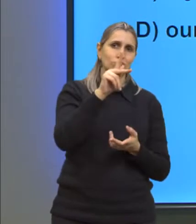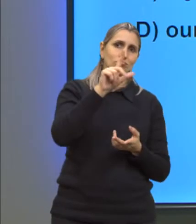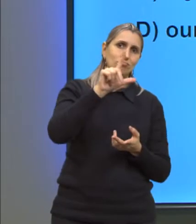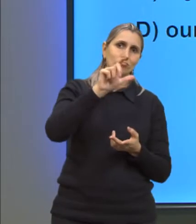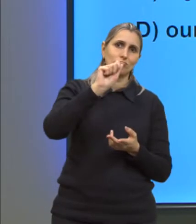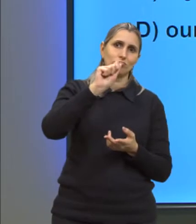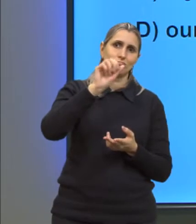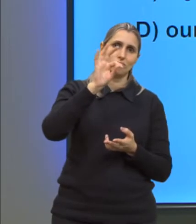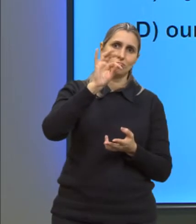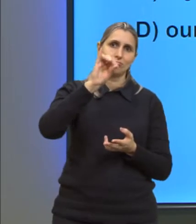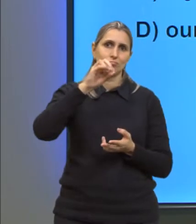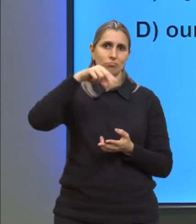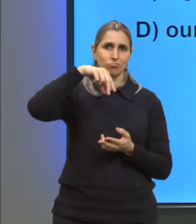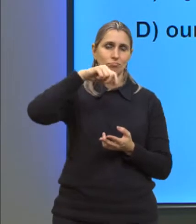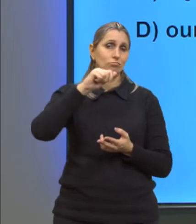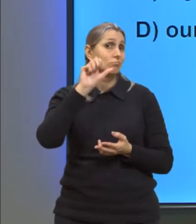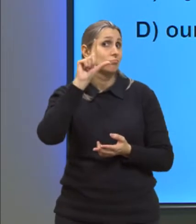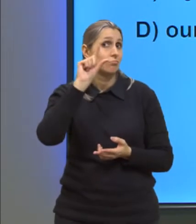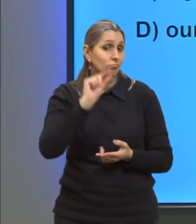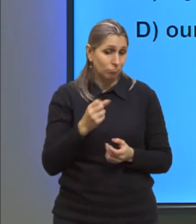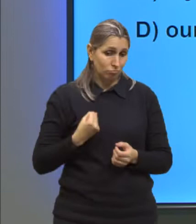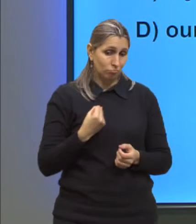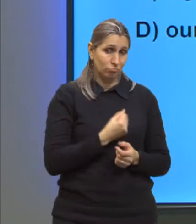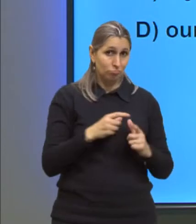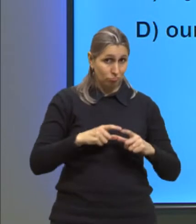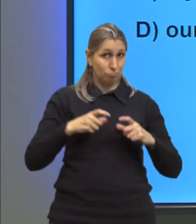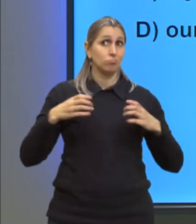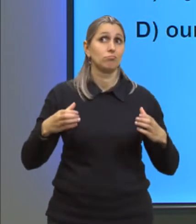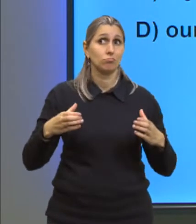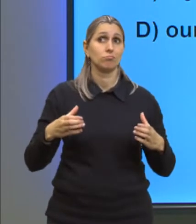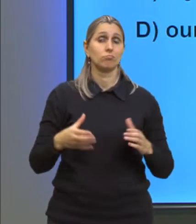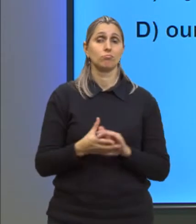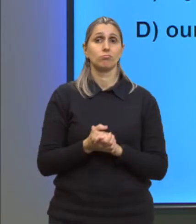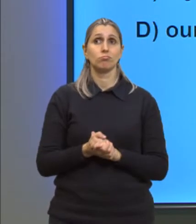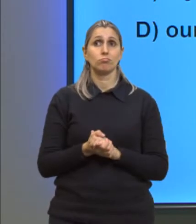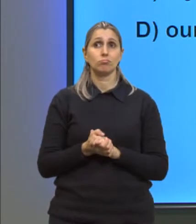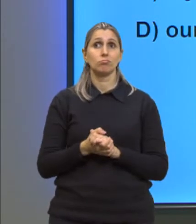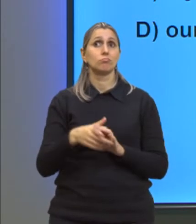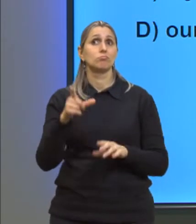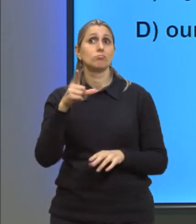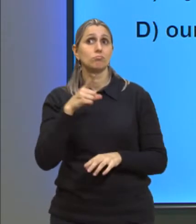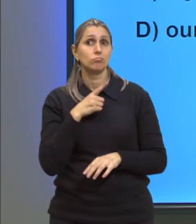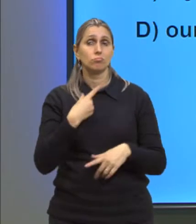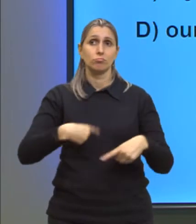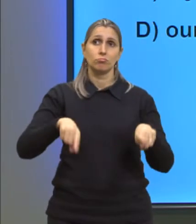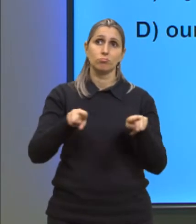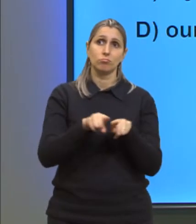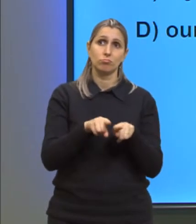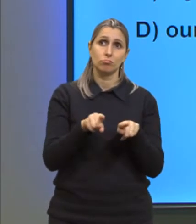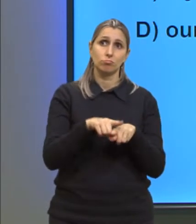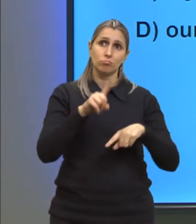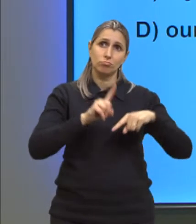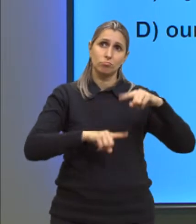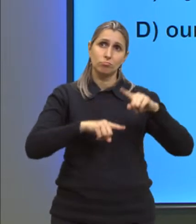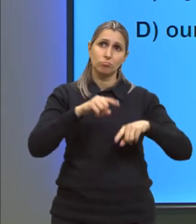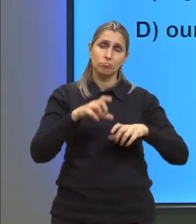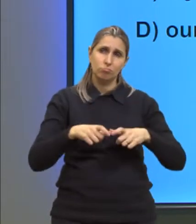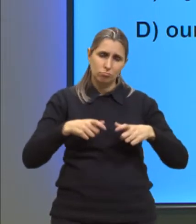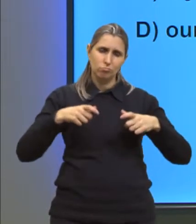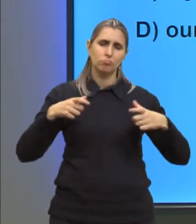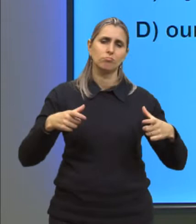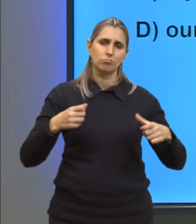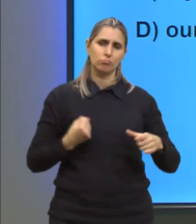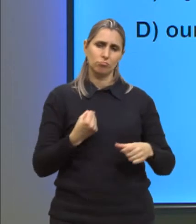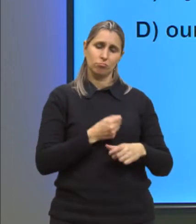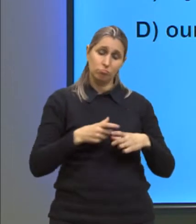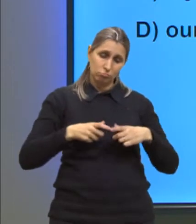é um material de menor coeficiente de dilatação. E nós temos também os materiais de maior coeficiente